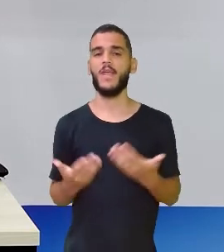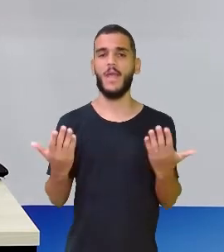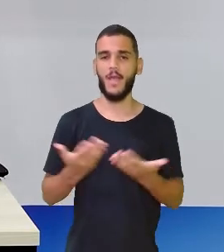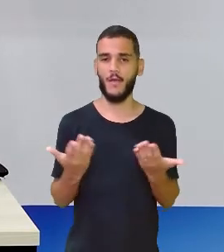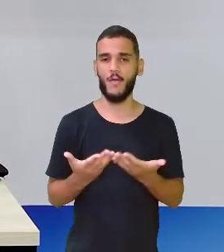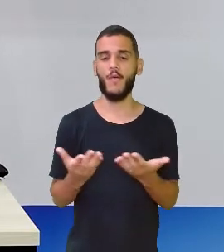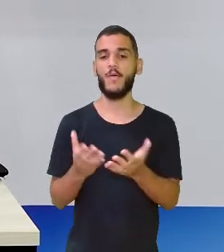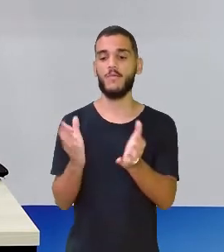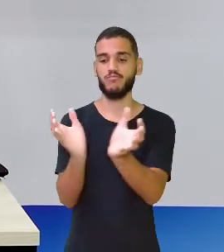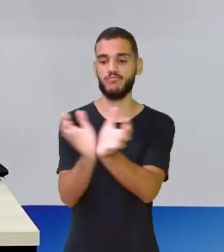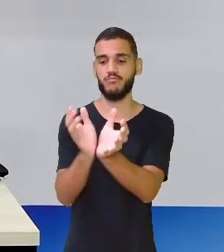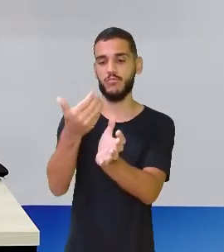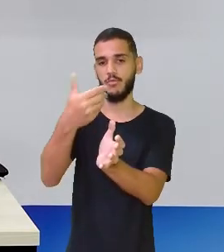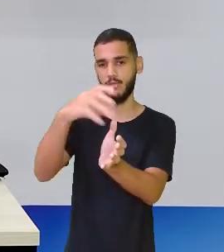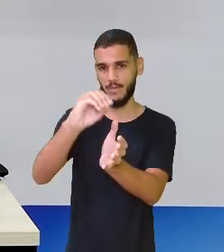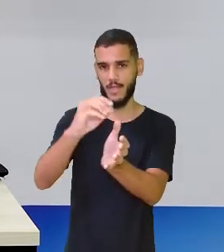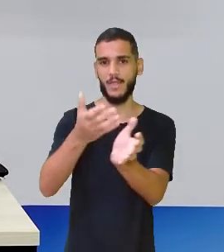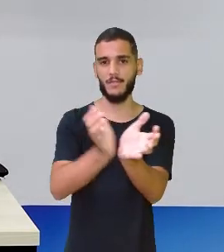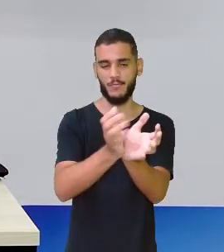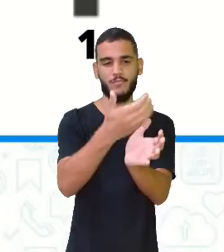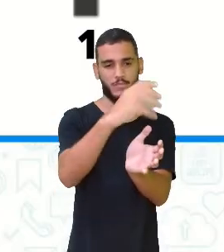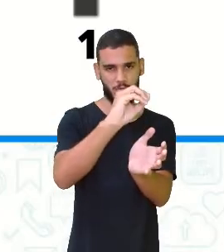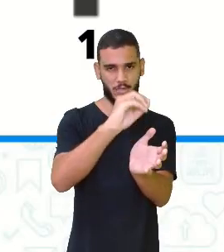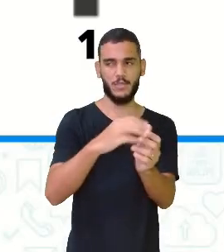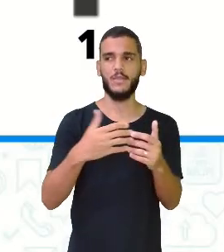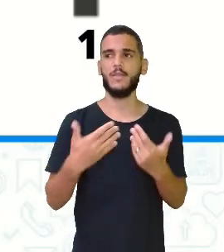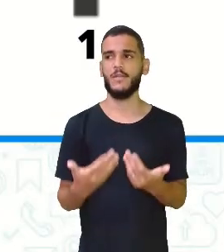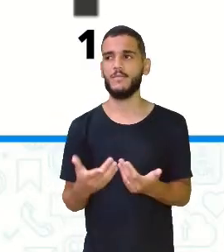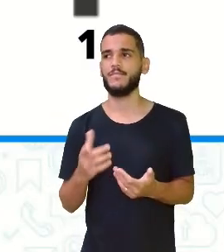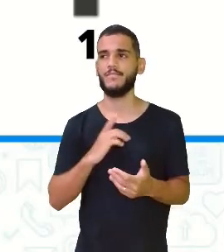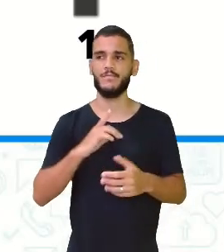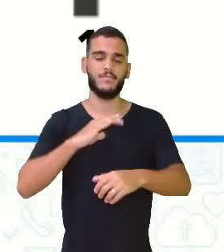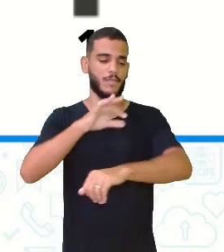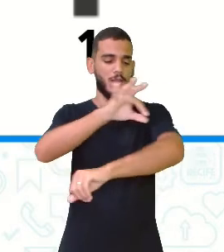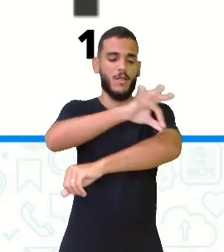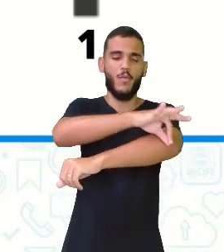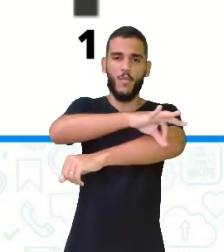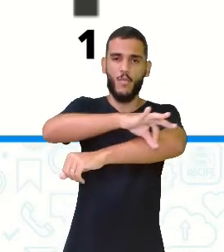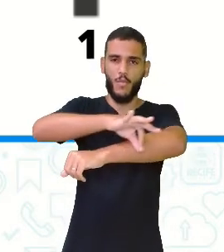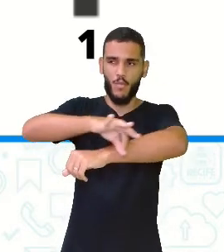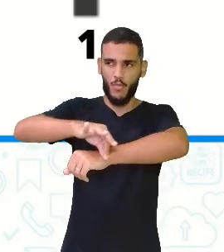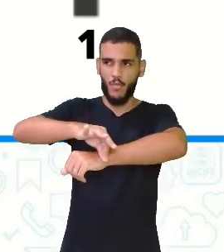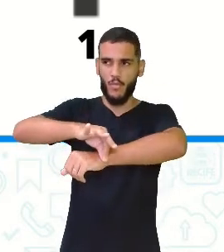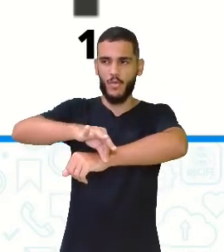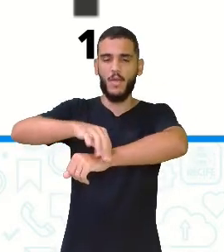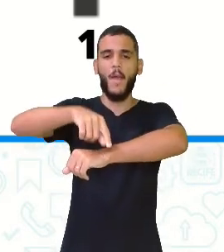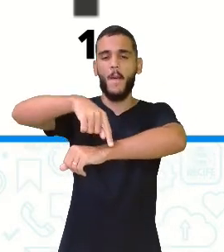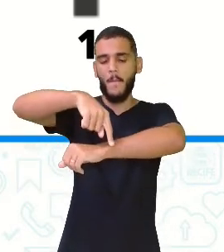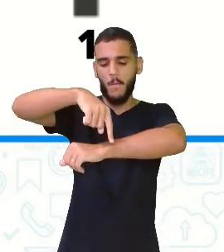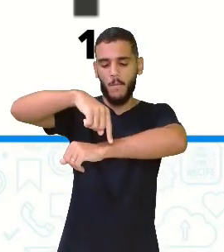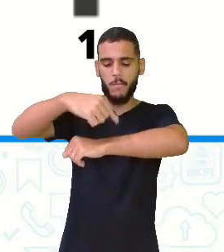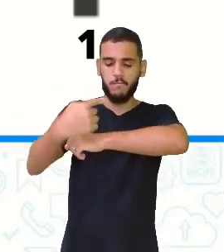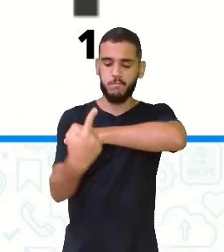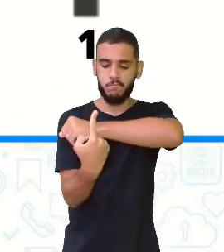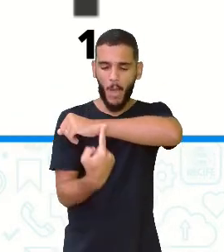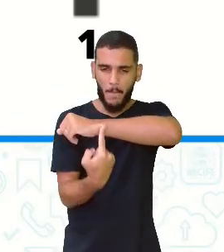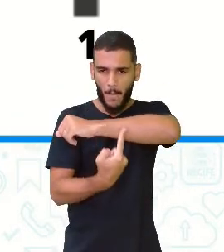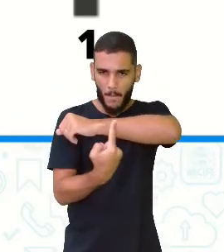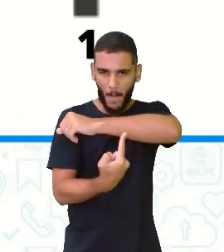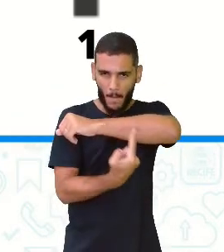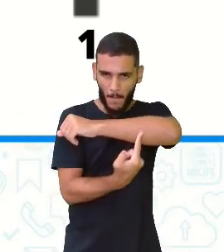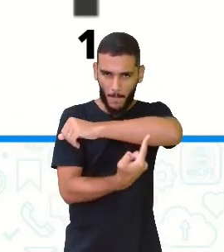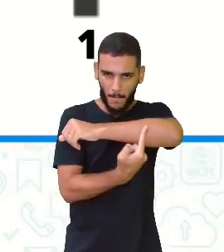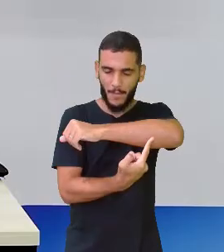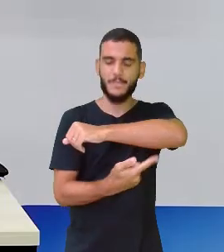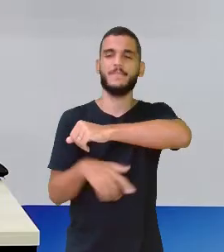agrupamento de dez mesmo. Eu vou pegar a minha reta numérica como se eu tivesse pego exatamente o trecho da minha